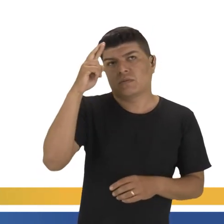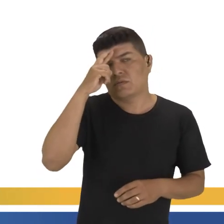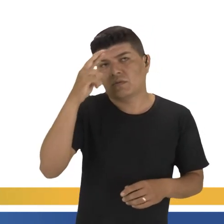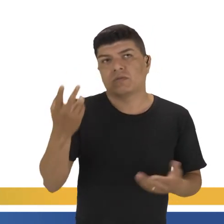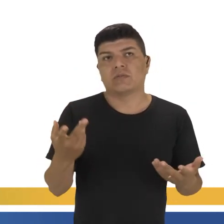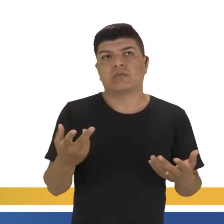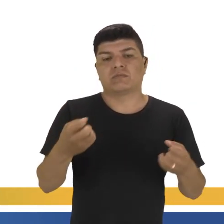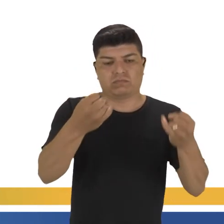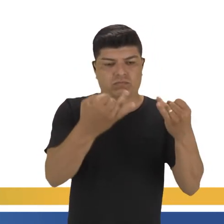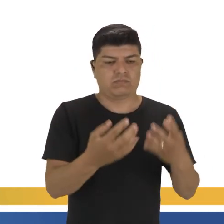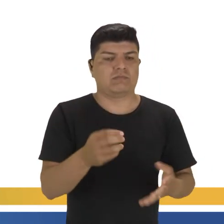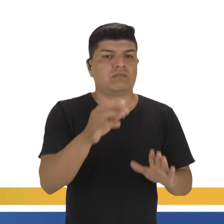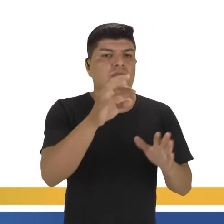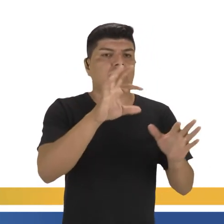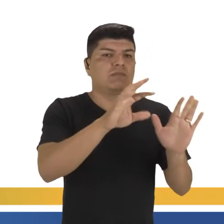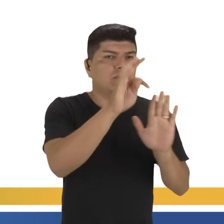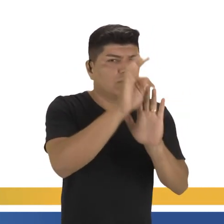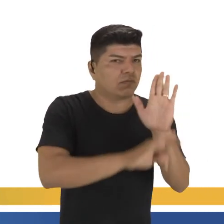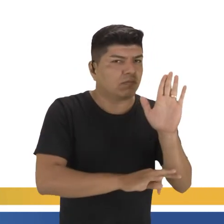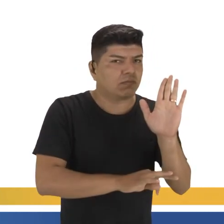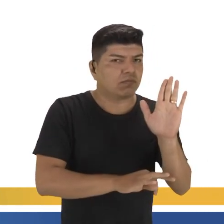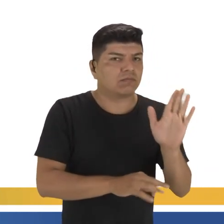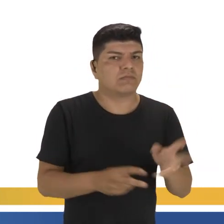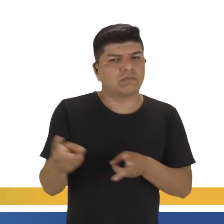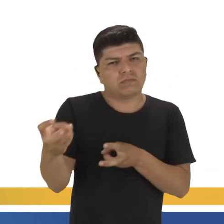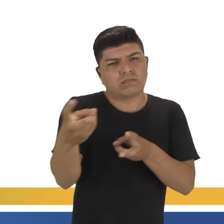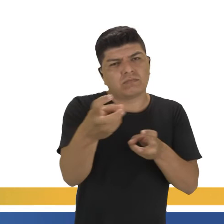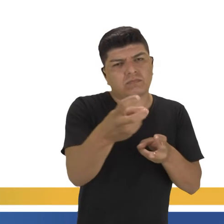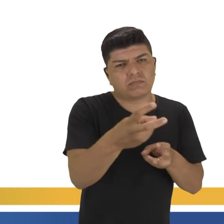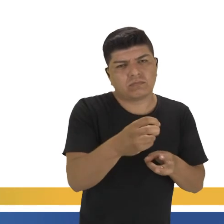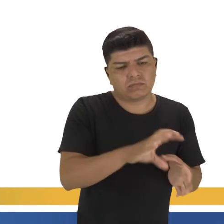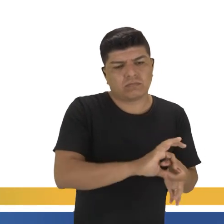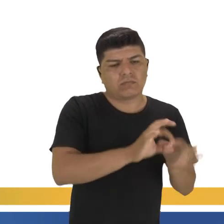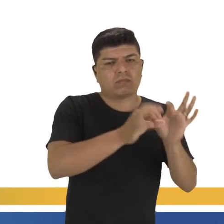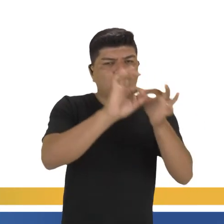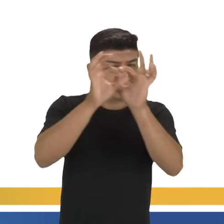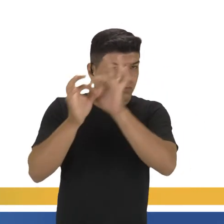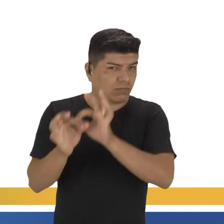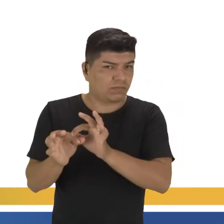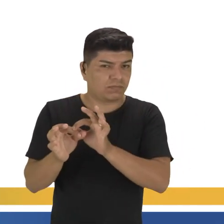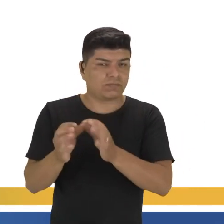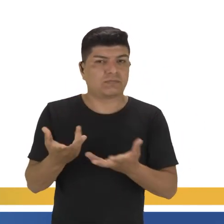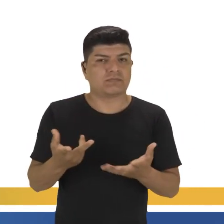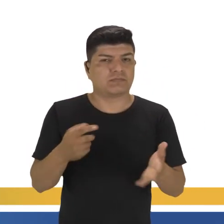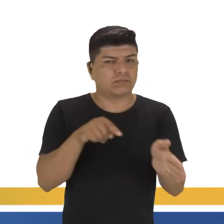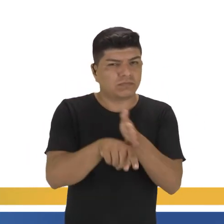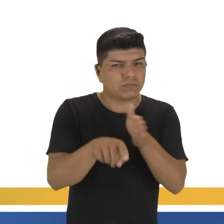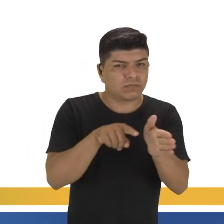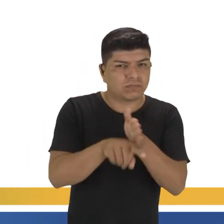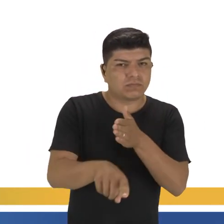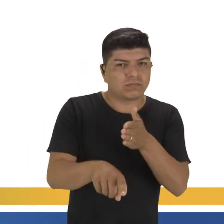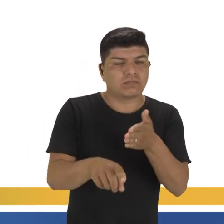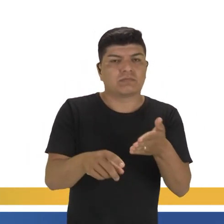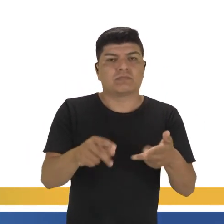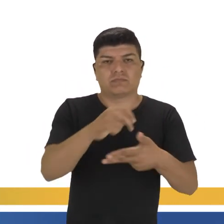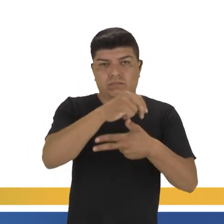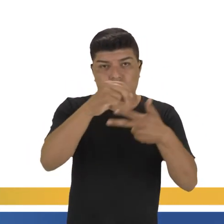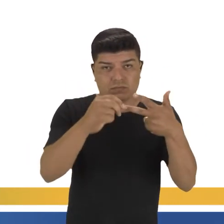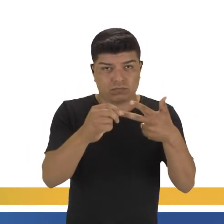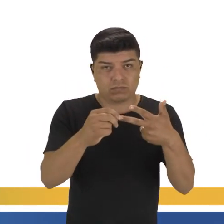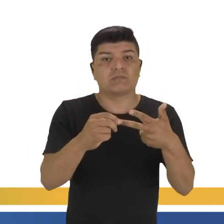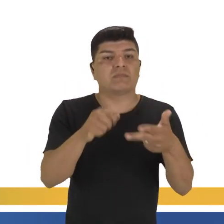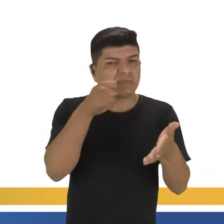quer falar aí com esse texto? Era isso que você deveria identificar nesse contexto de questão de vestibular.